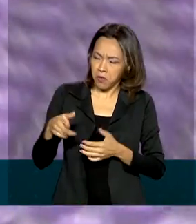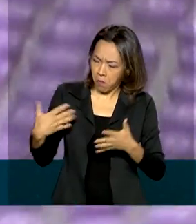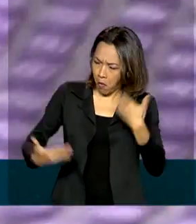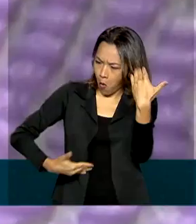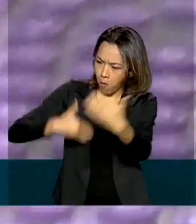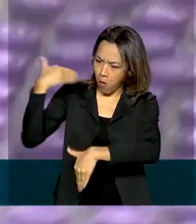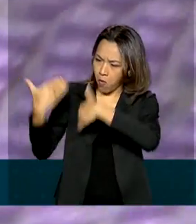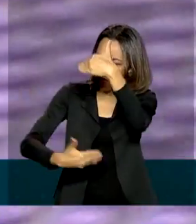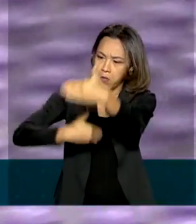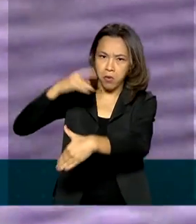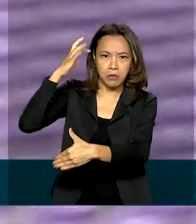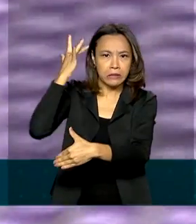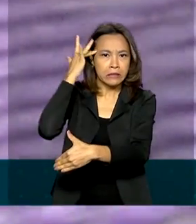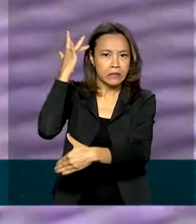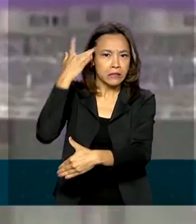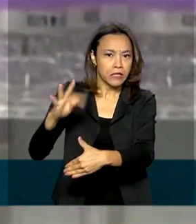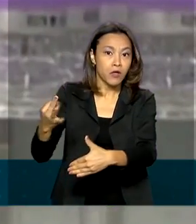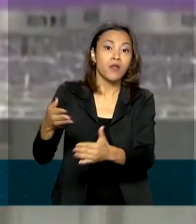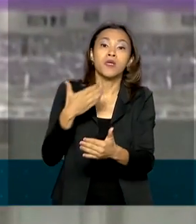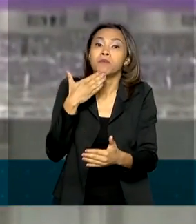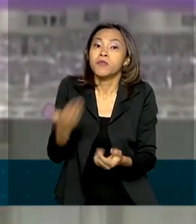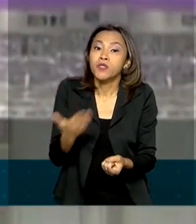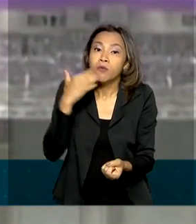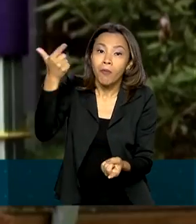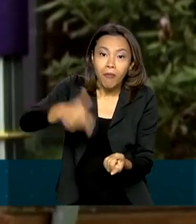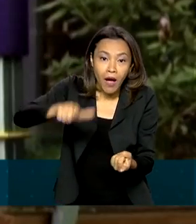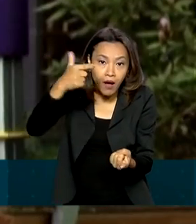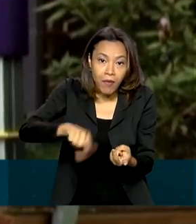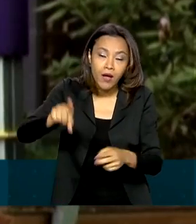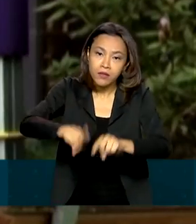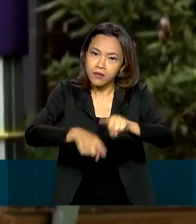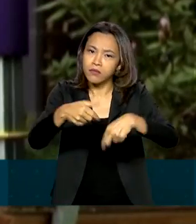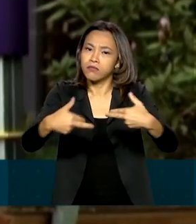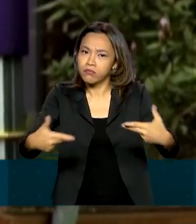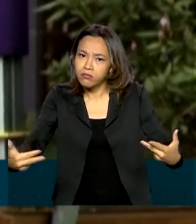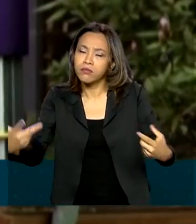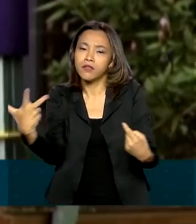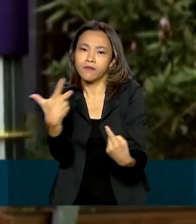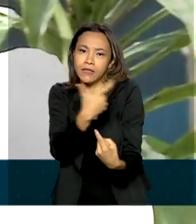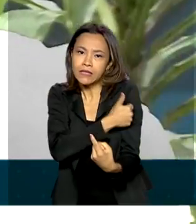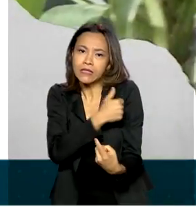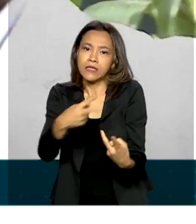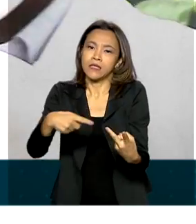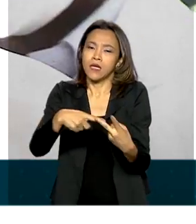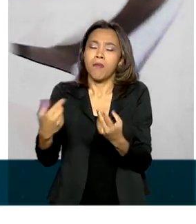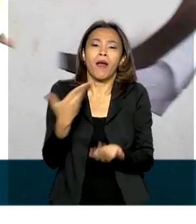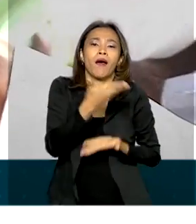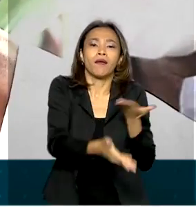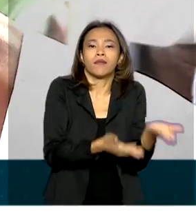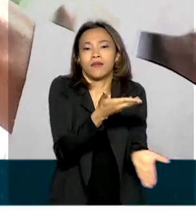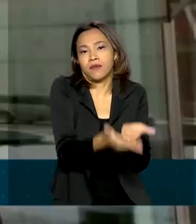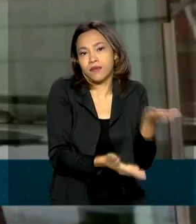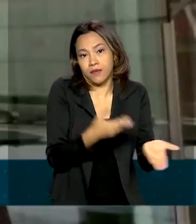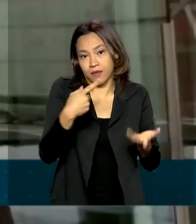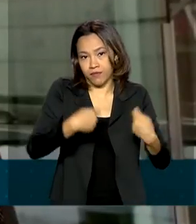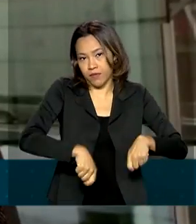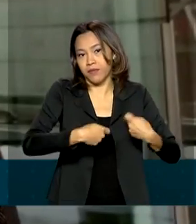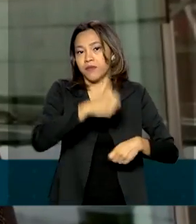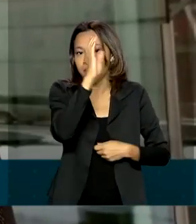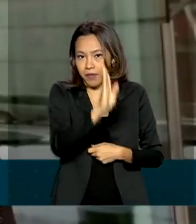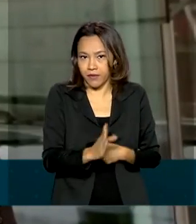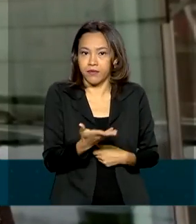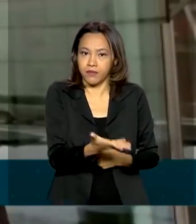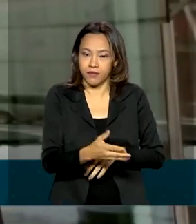e fez um apelo por mais insumos e mais vacinas da AstraZeneca para atender as necessidades do Brasil. Foi